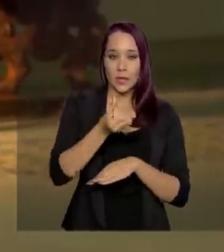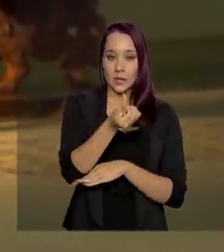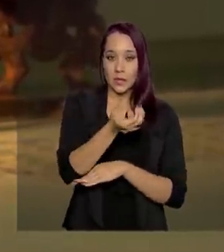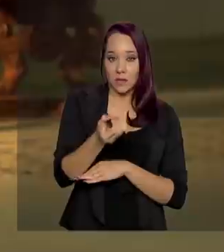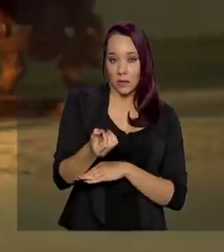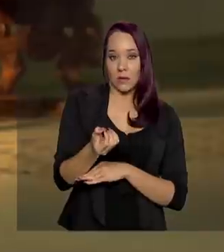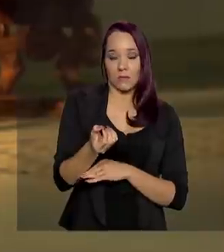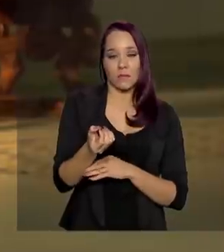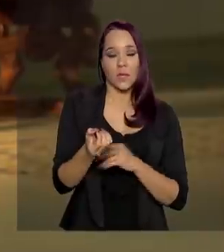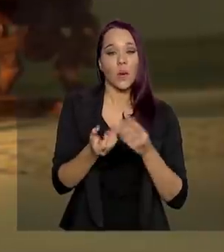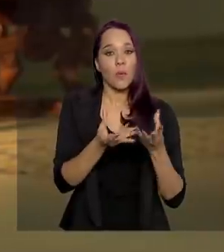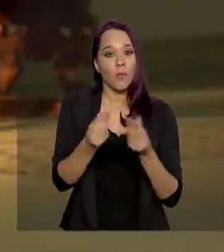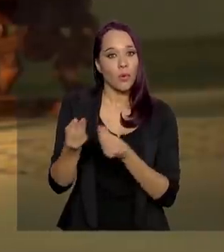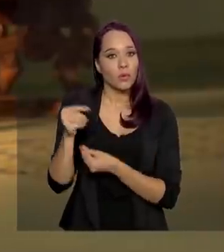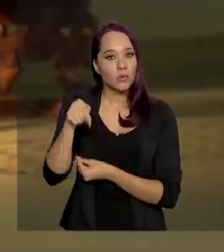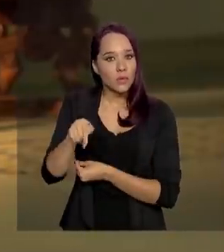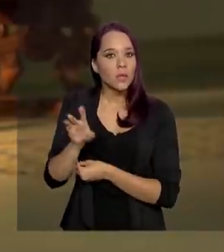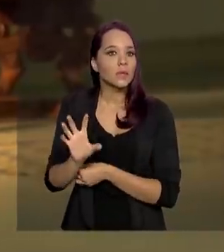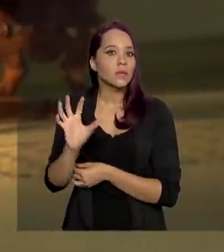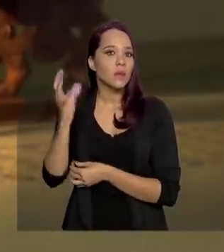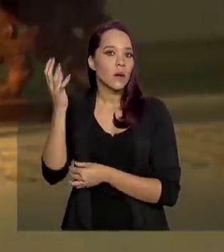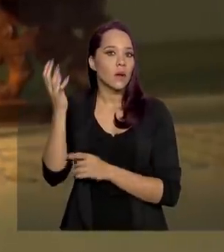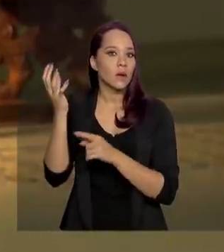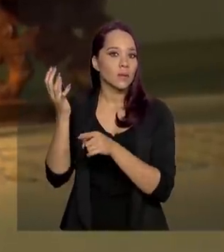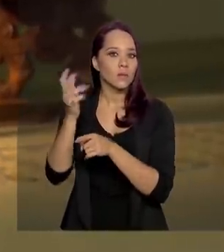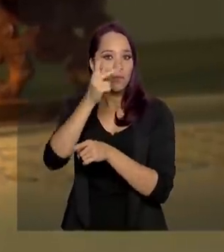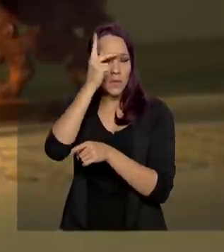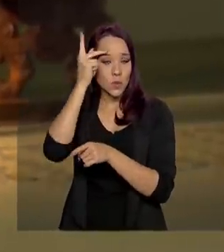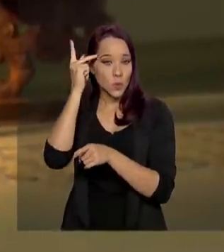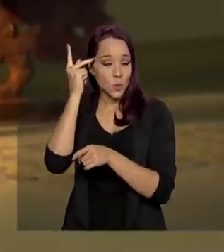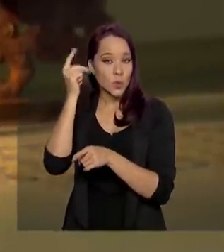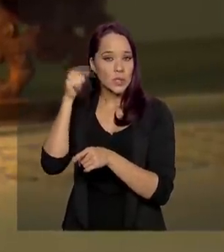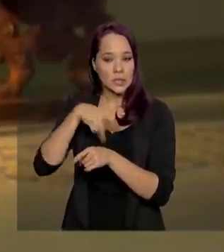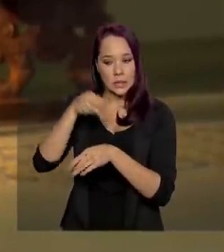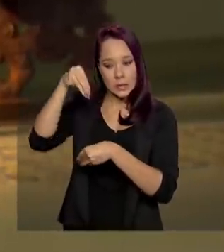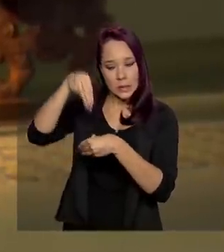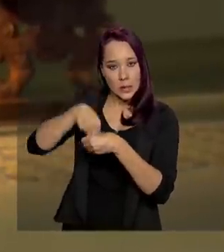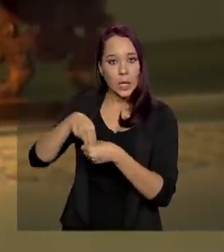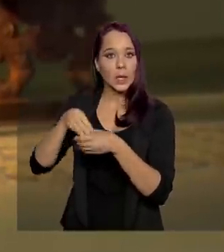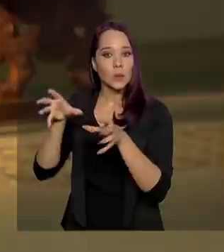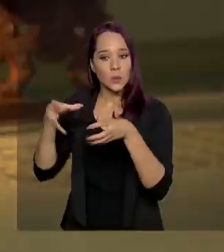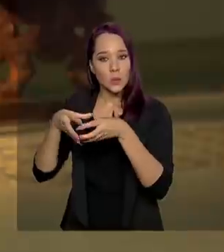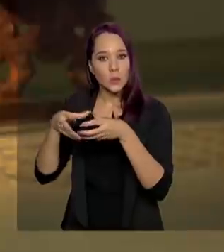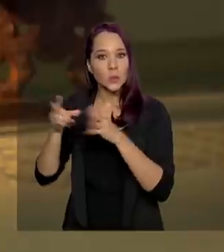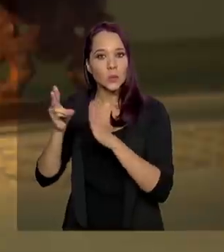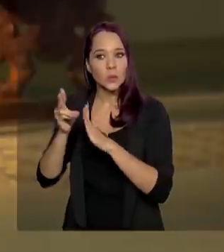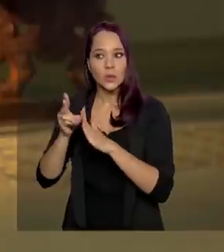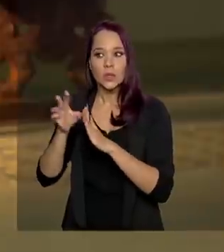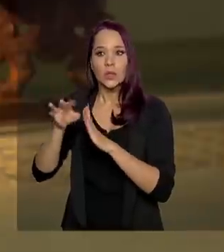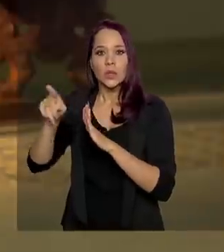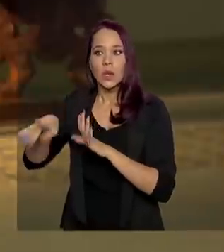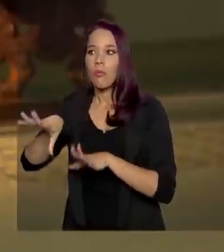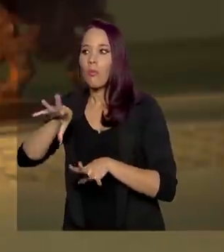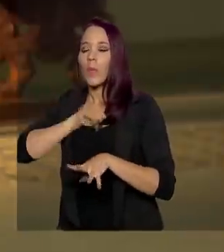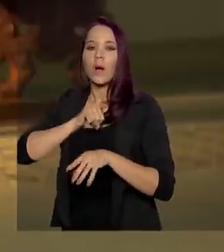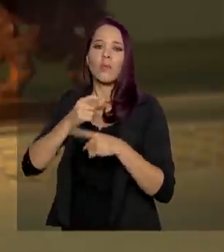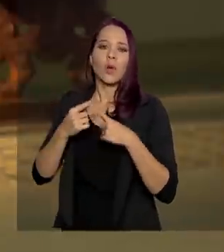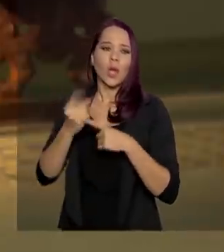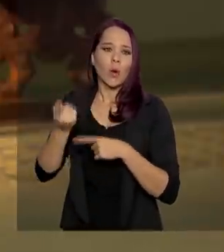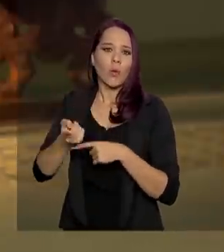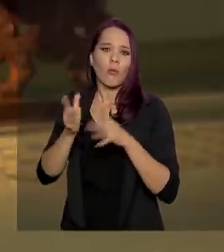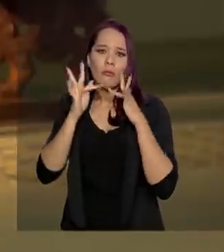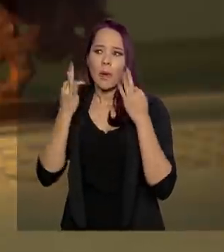anos. Muitos desses casos, pessoas que se encontravam na aldeia e foram contaminadas por um parente próximo que saiu,